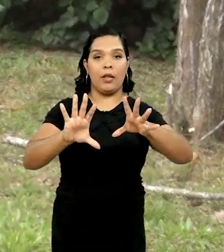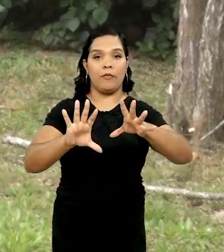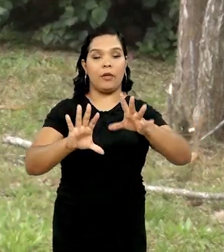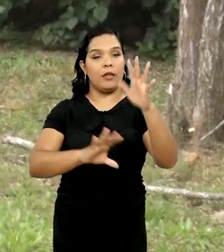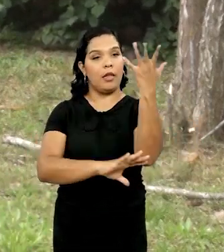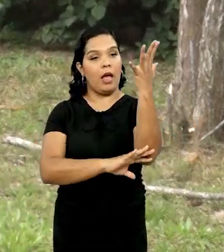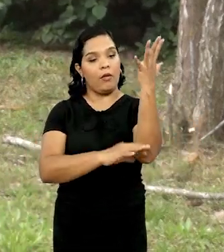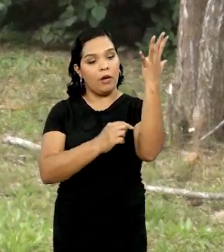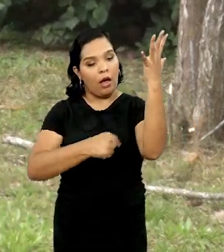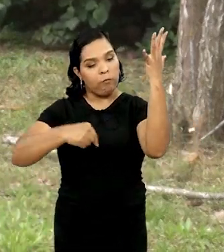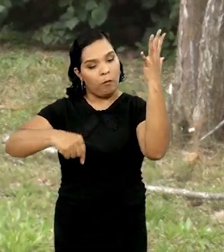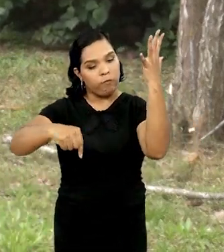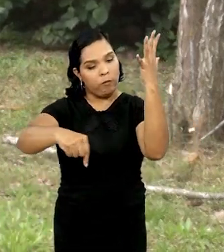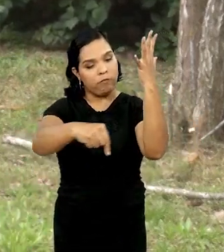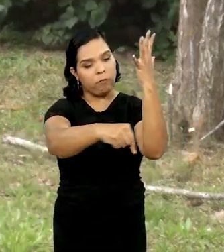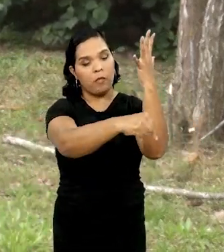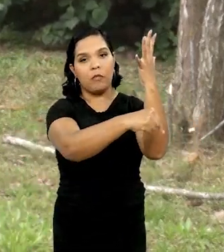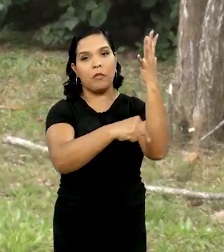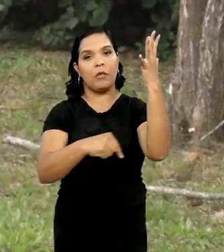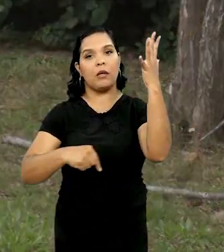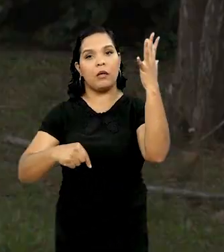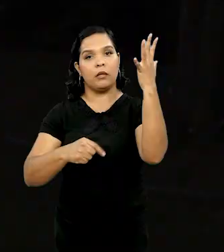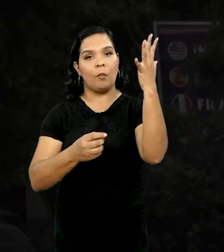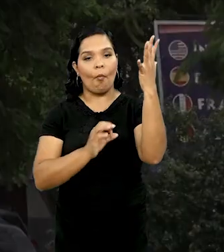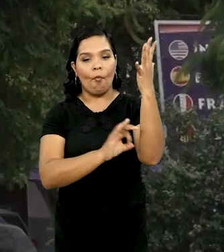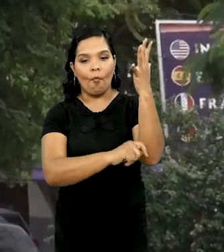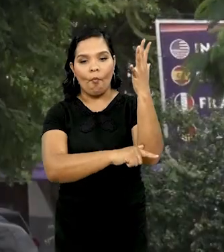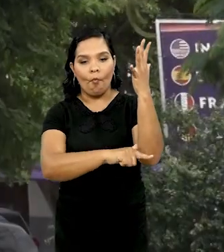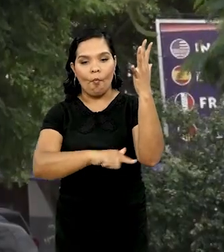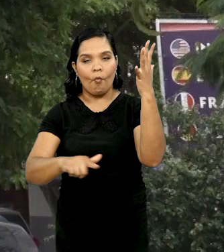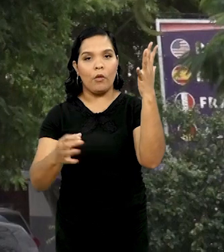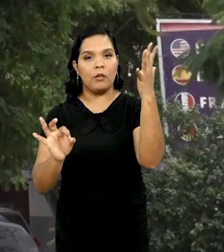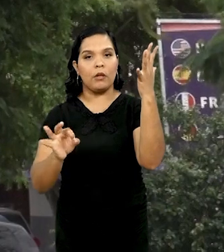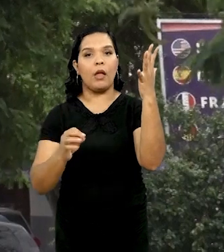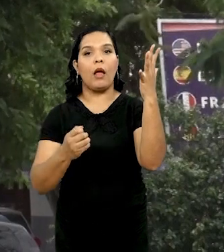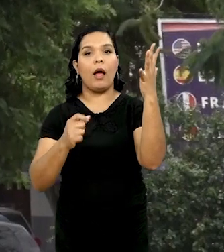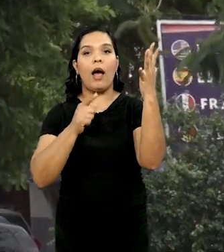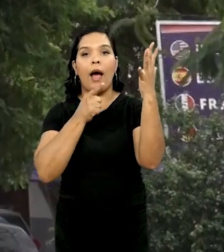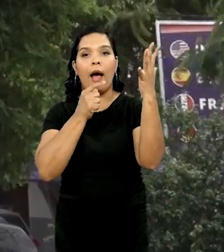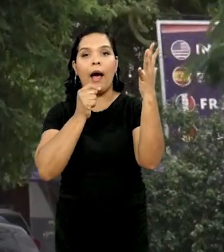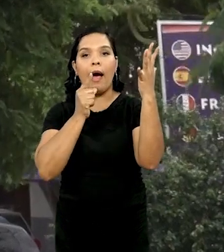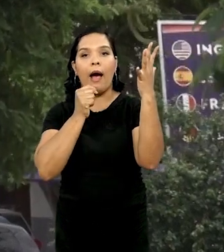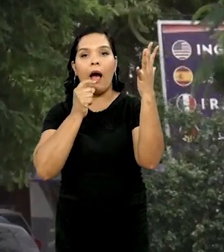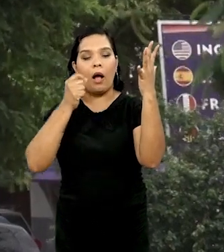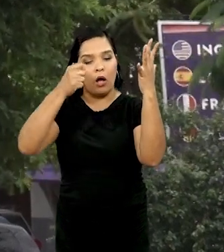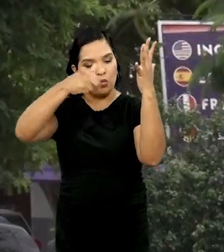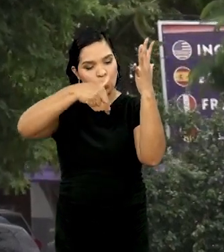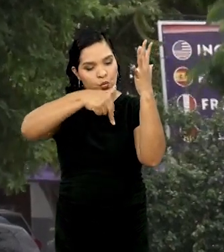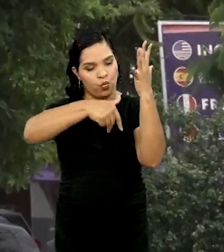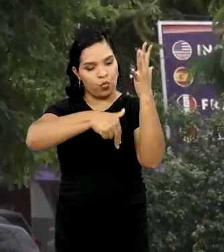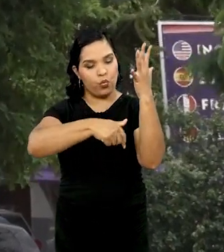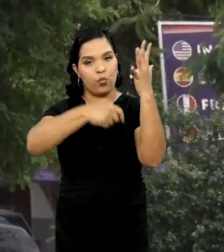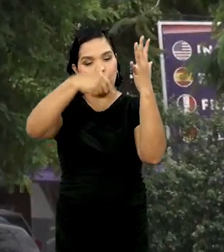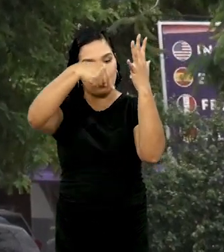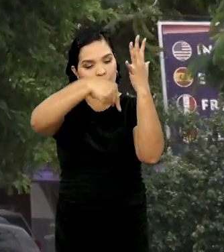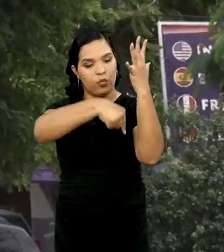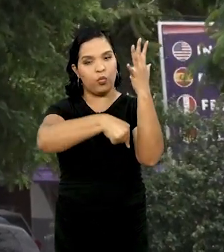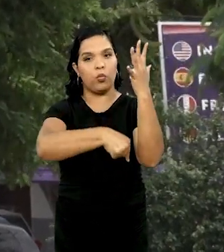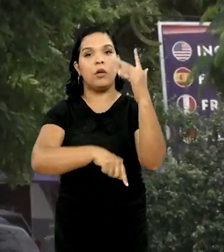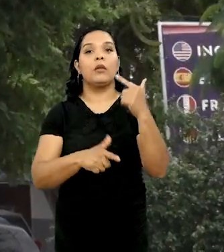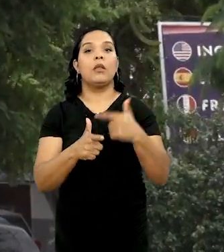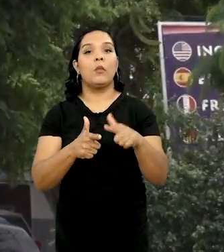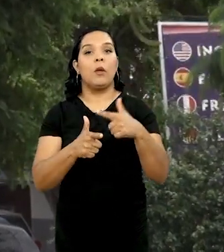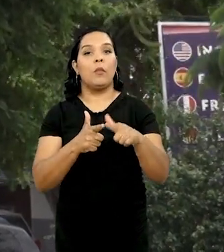em torno dela, né? Onde o solo está exposto, então não está cimentado. Isso quer dizer que a água vai infiltrar por ali. Numa cidade que a gente tem